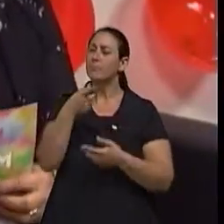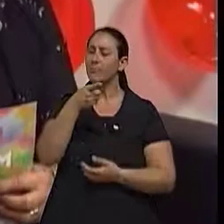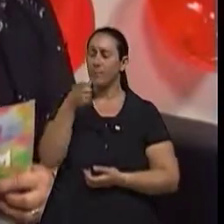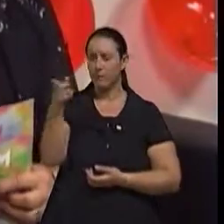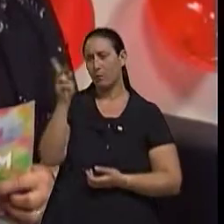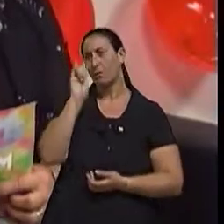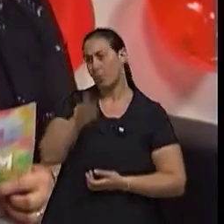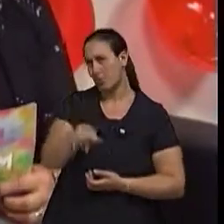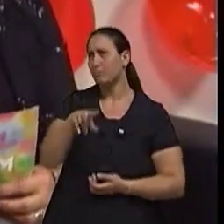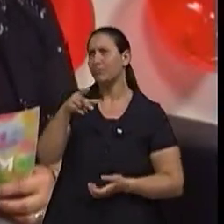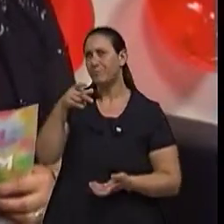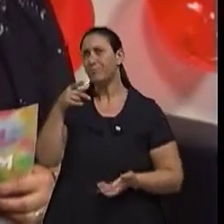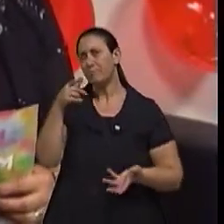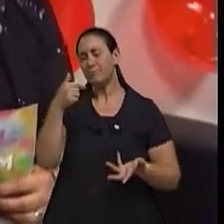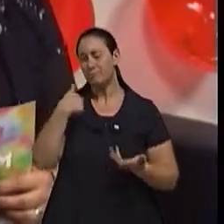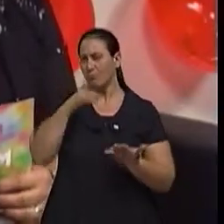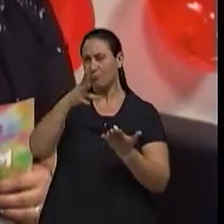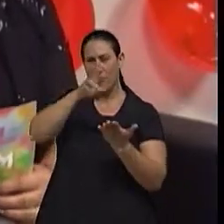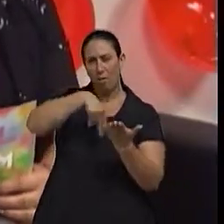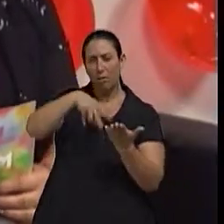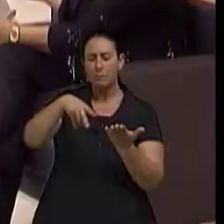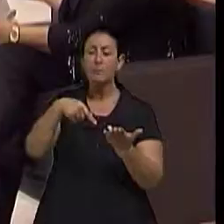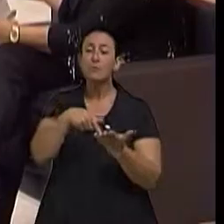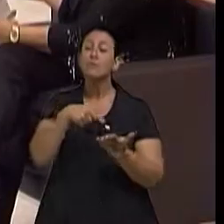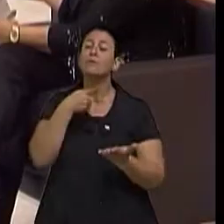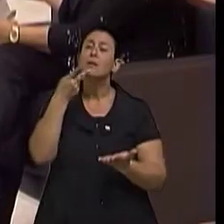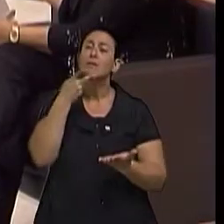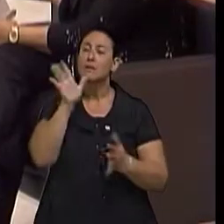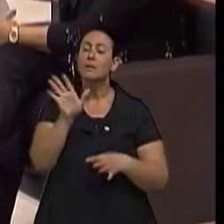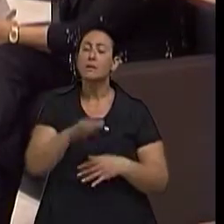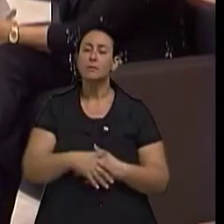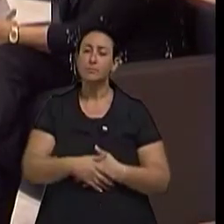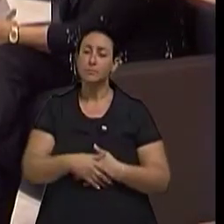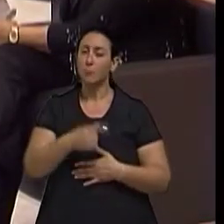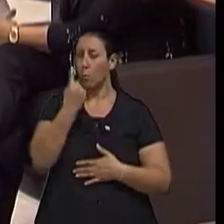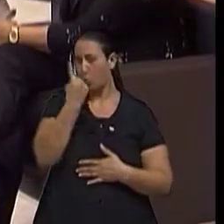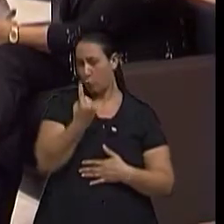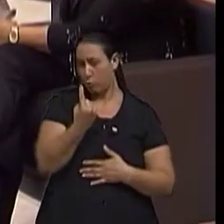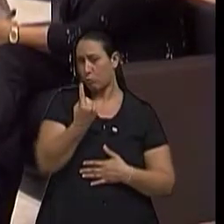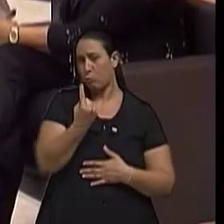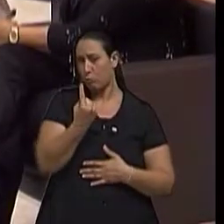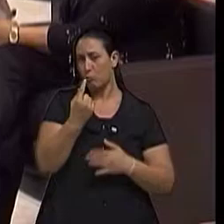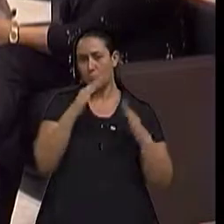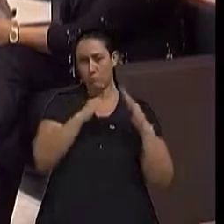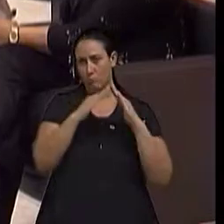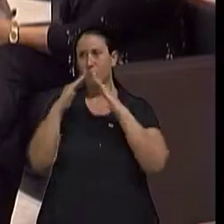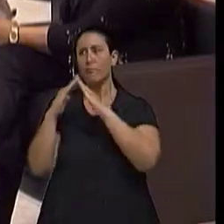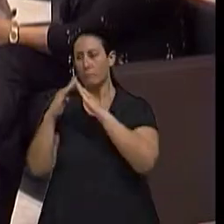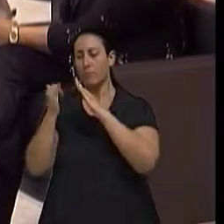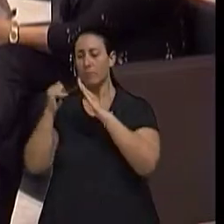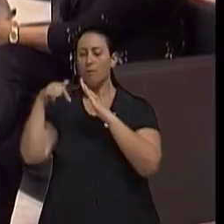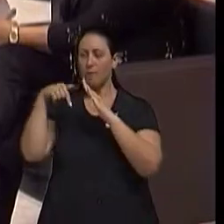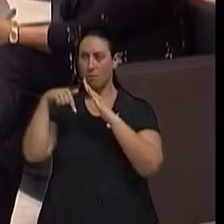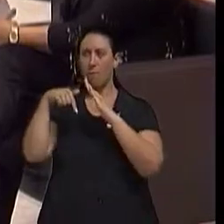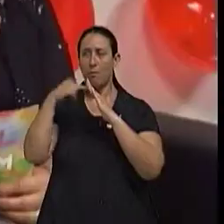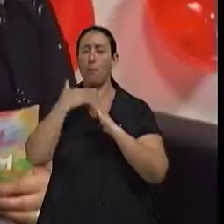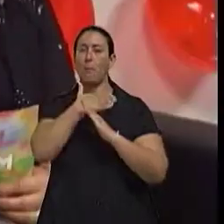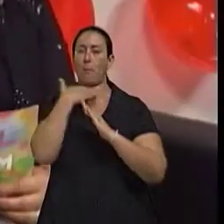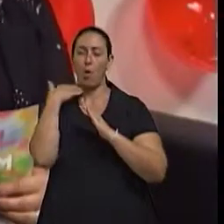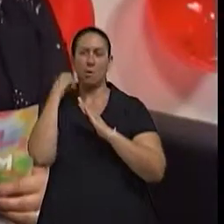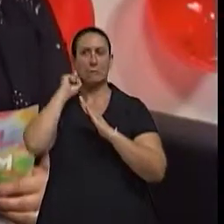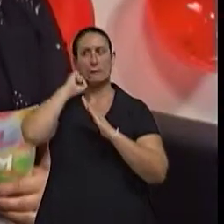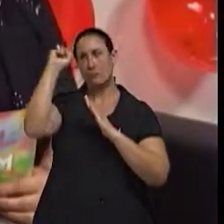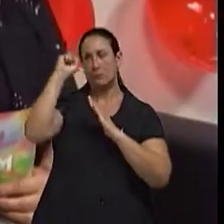ouvi falar e já li sobre isso também, a questão de que, assim, um vizinho se suicida, dali uma